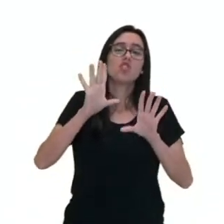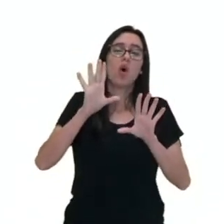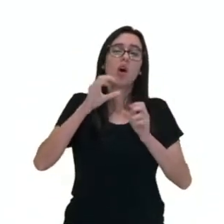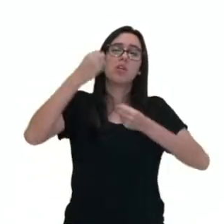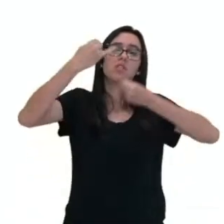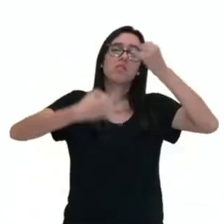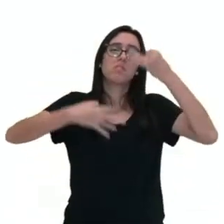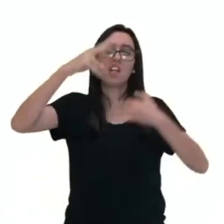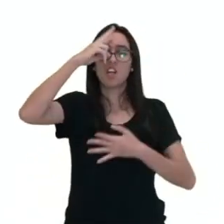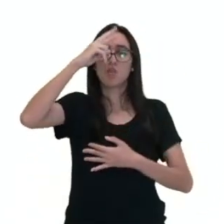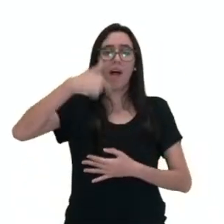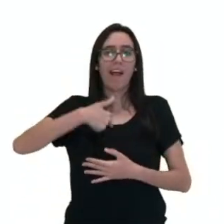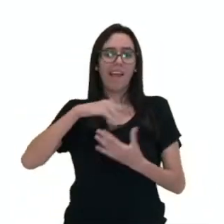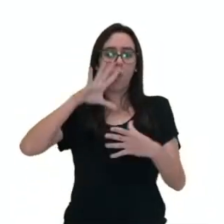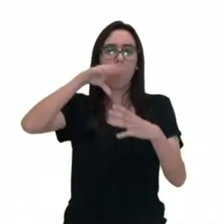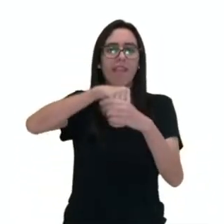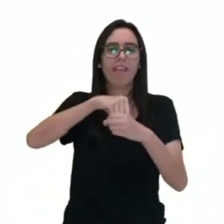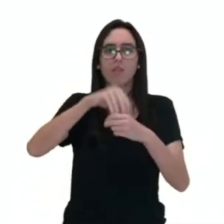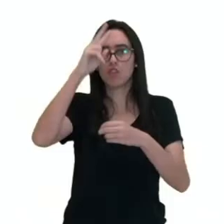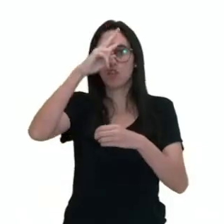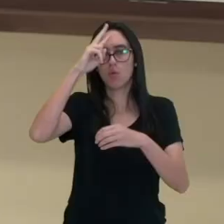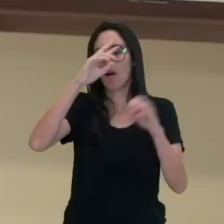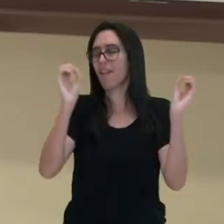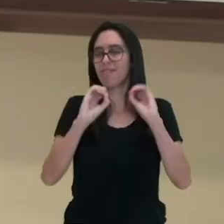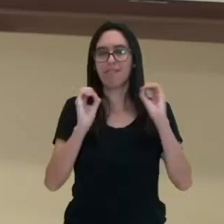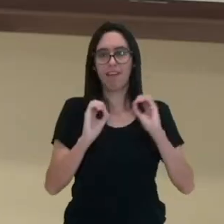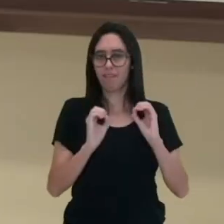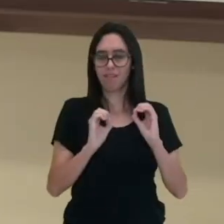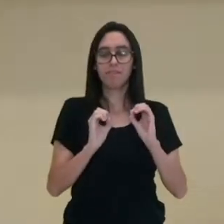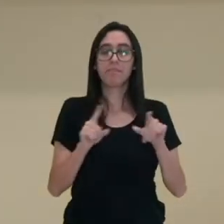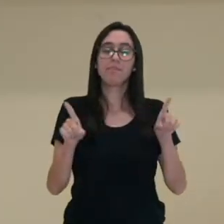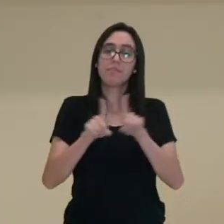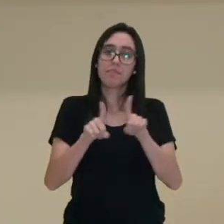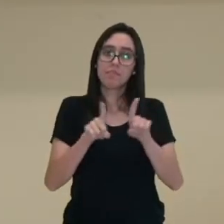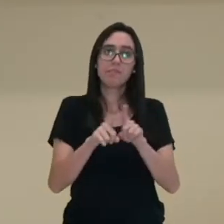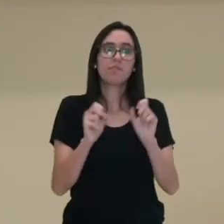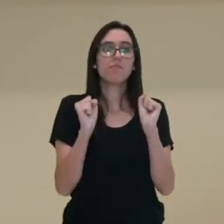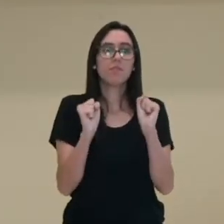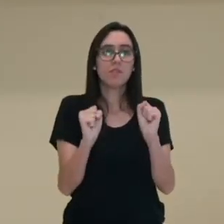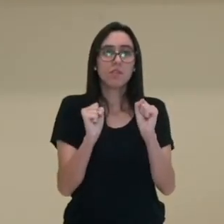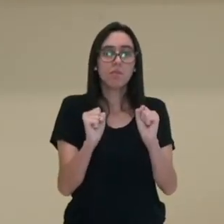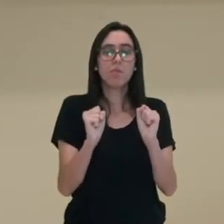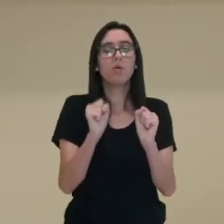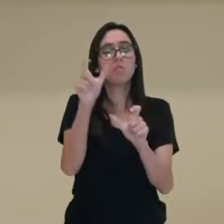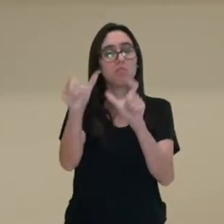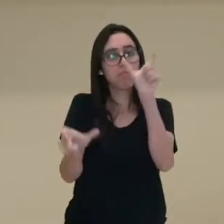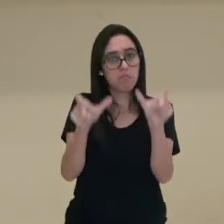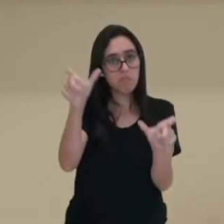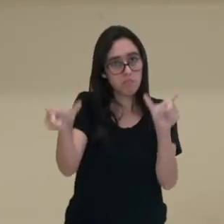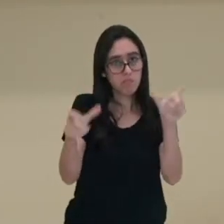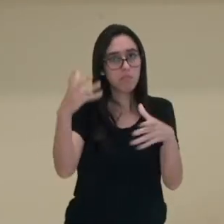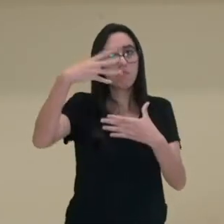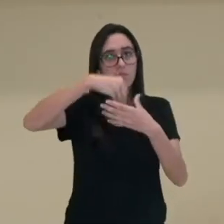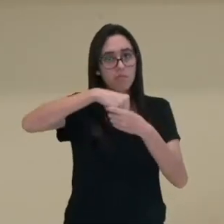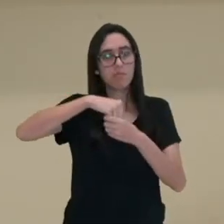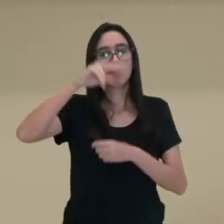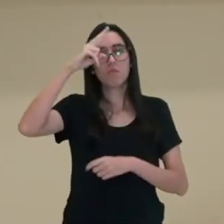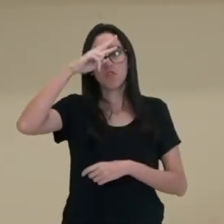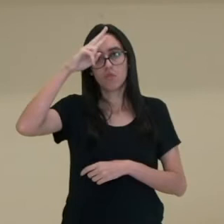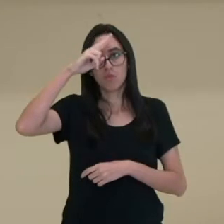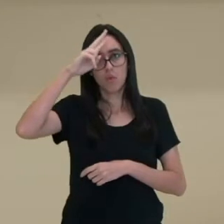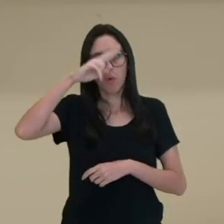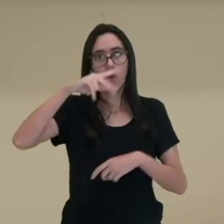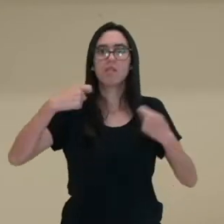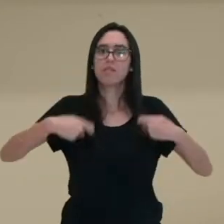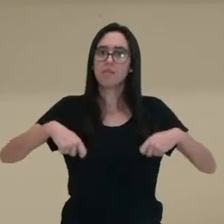o que aconteceu com o outro, né? A gente também pode ter aqui a presença dos personagens, né? Os personagens tem que ter